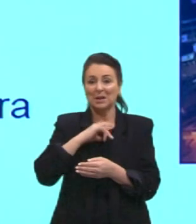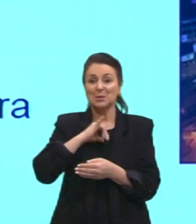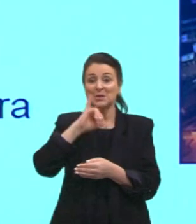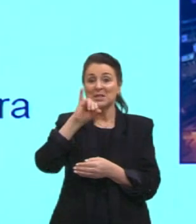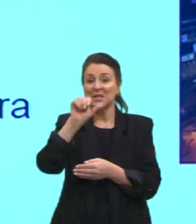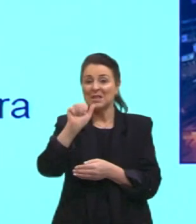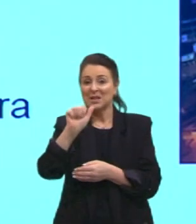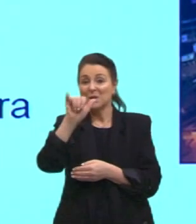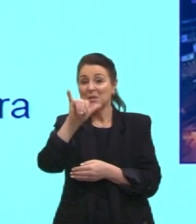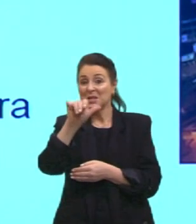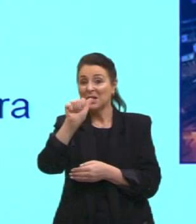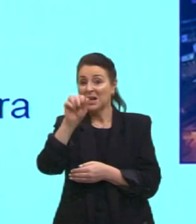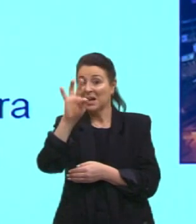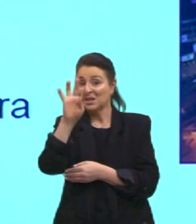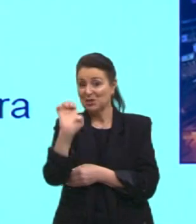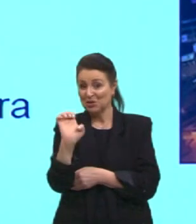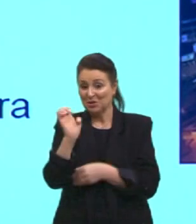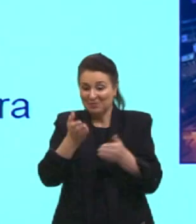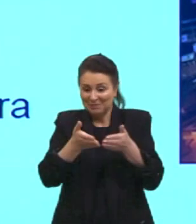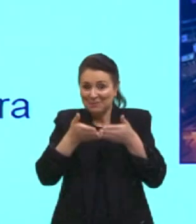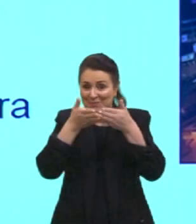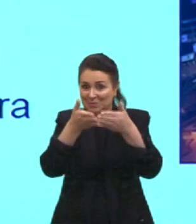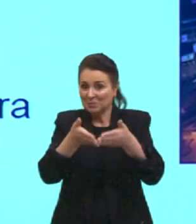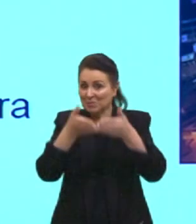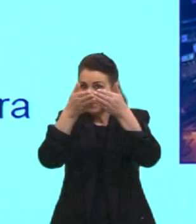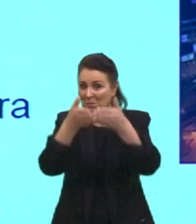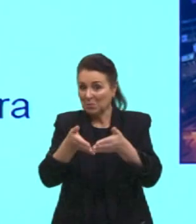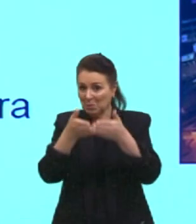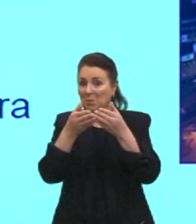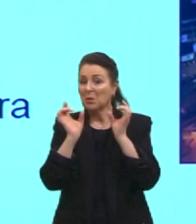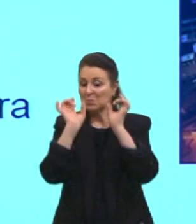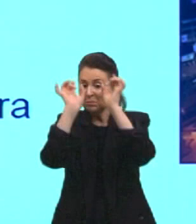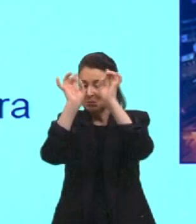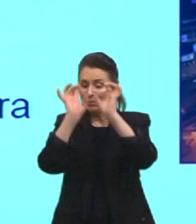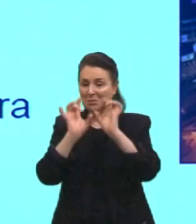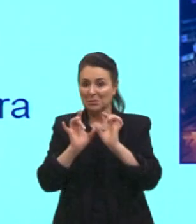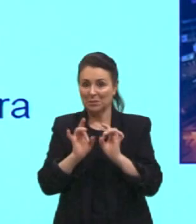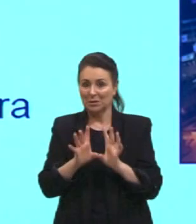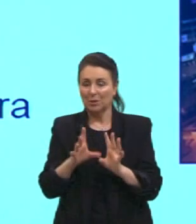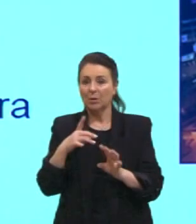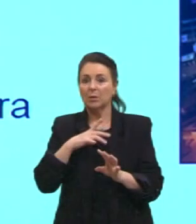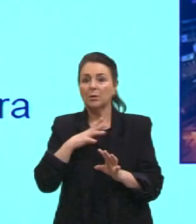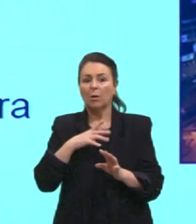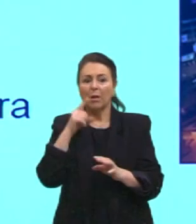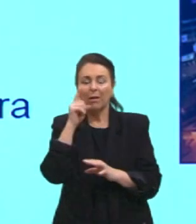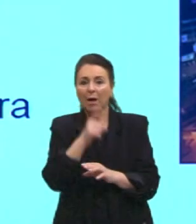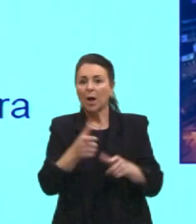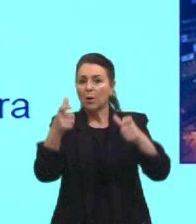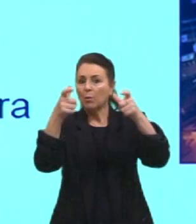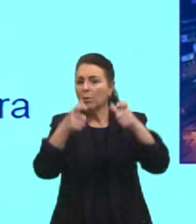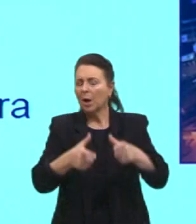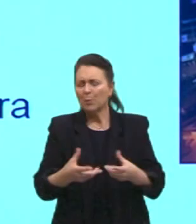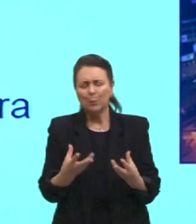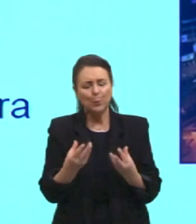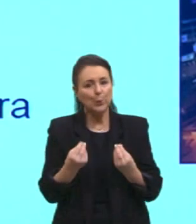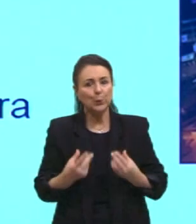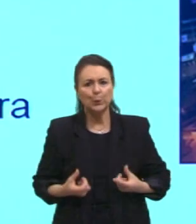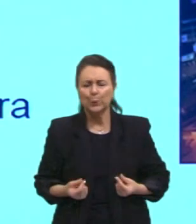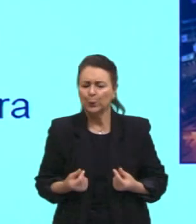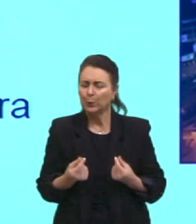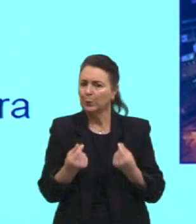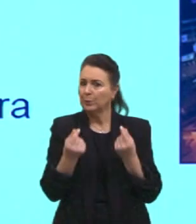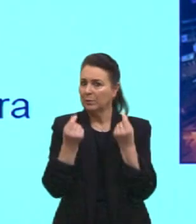Não é algo que eu consiga mensurar, né. Então, são... O berço hoje da riqueza que nós temos é justamente